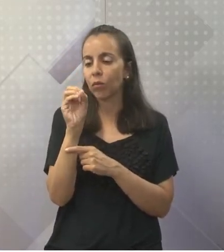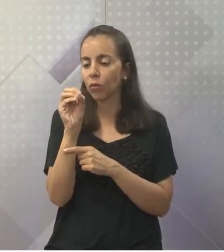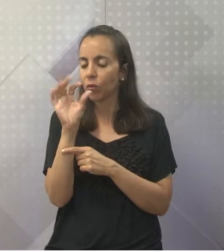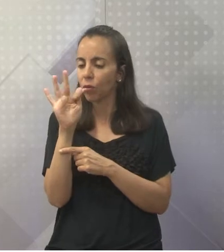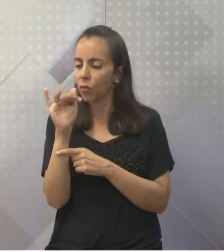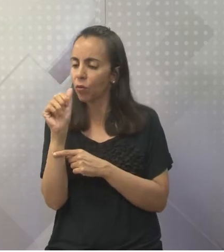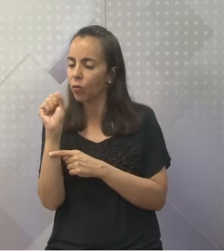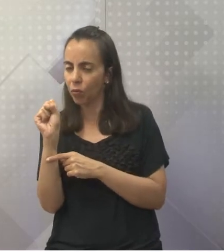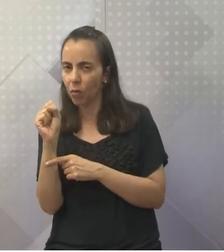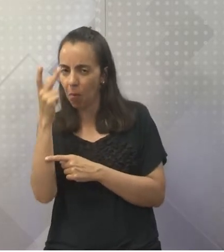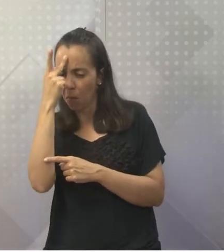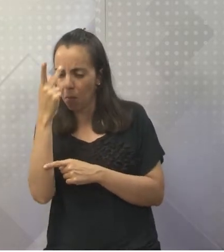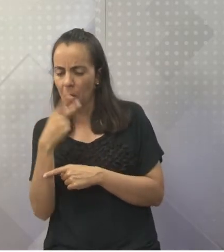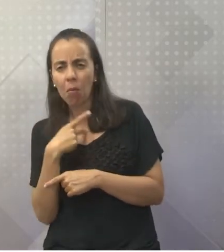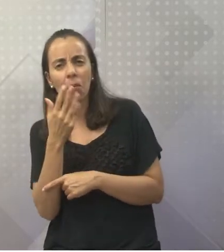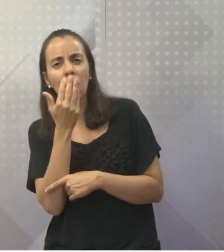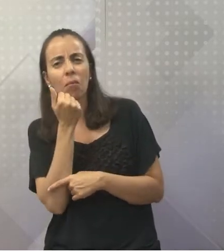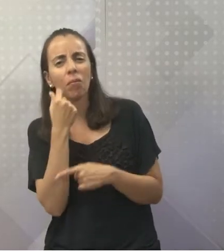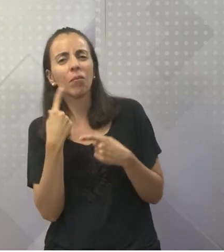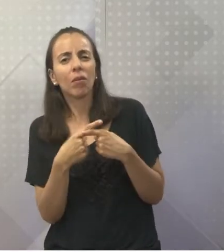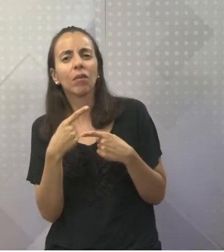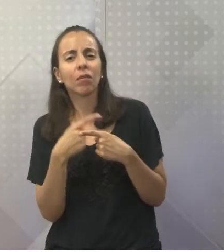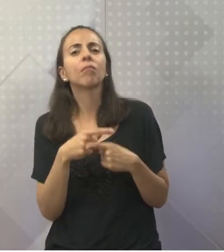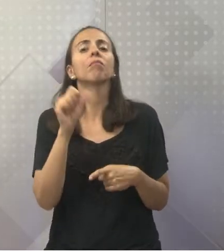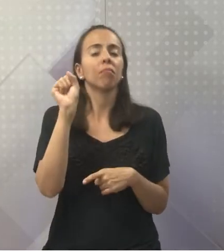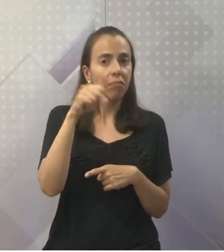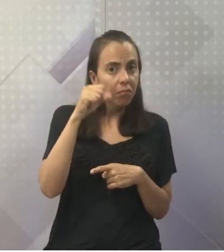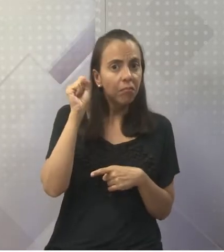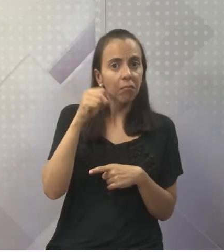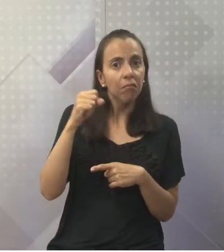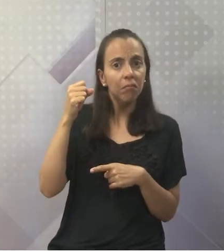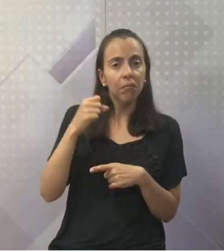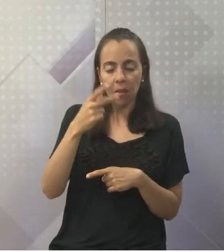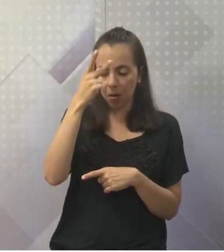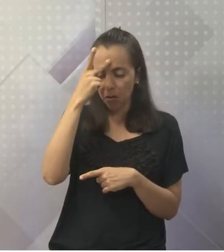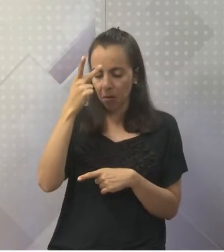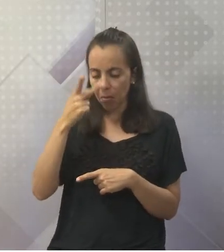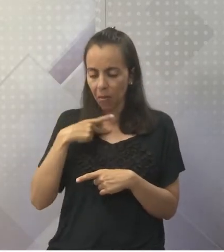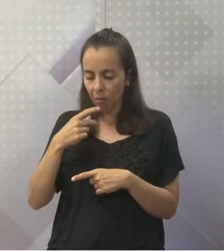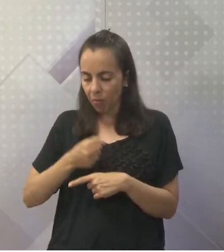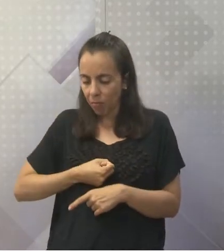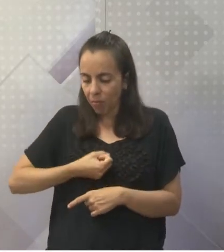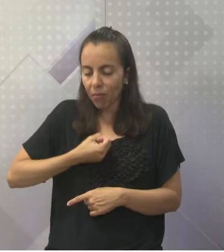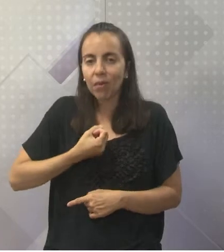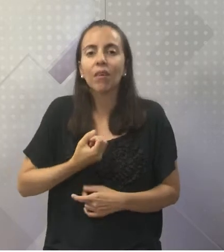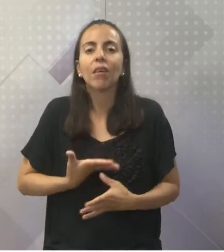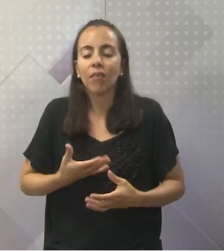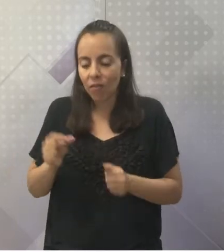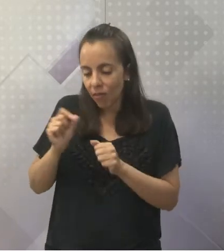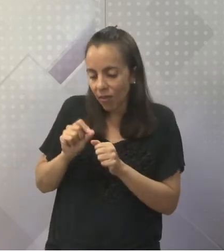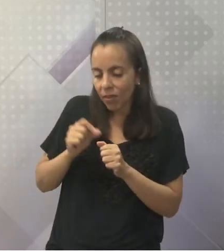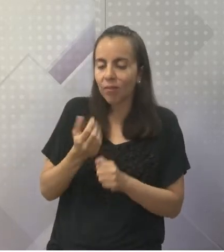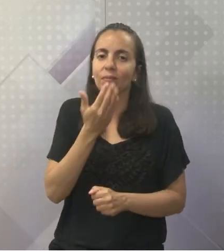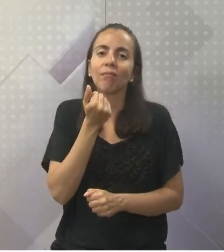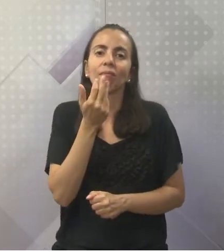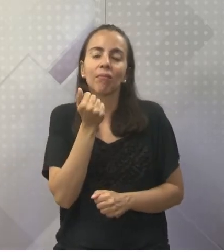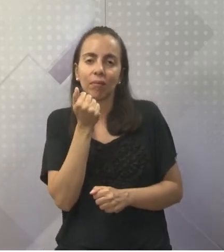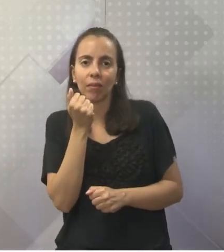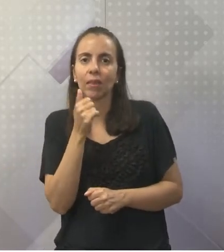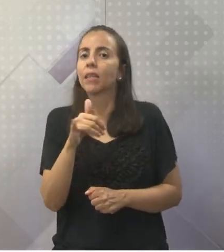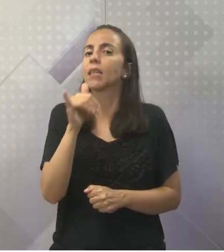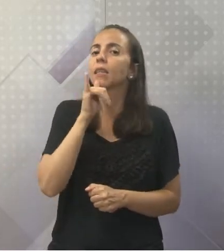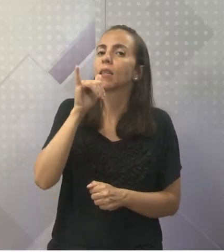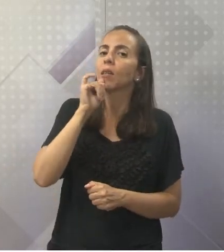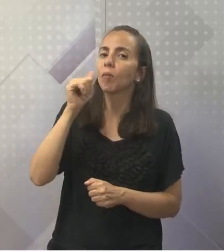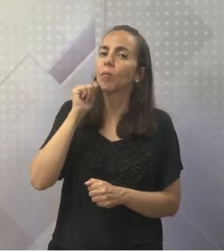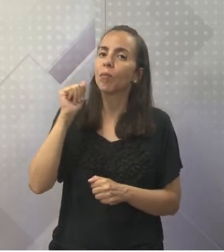Próprio alimento, é, eles produzem o alimento de que precisam. Lembra? Transformam a